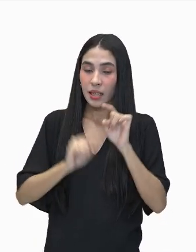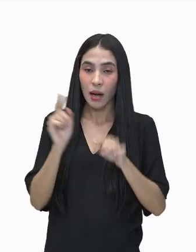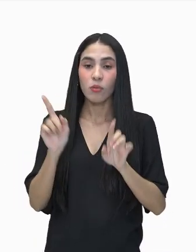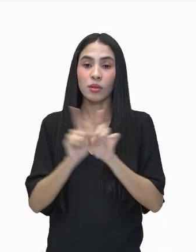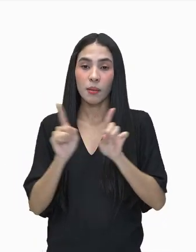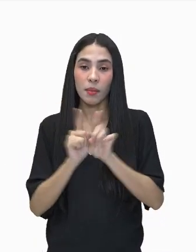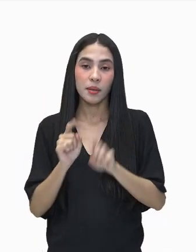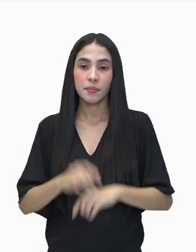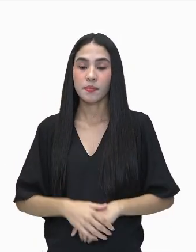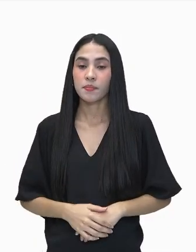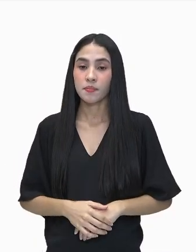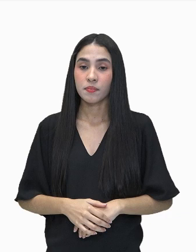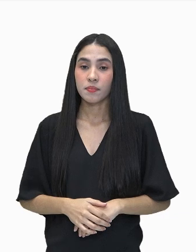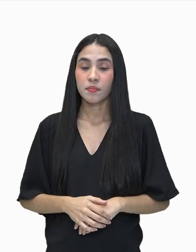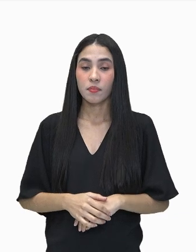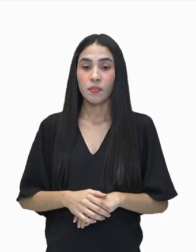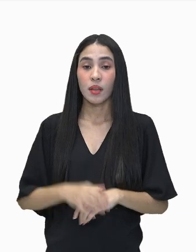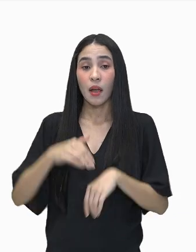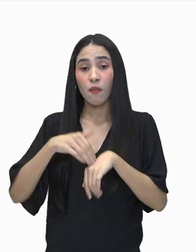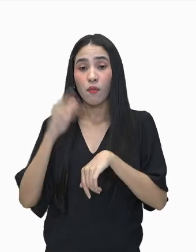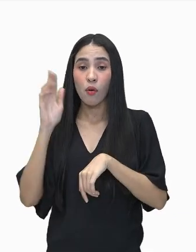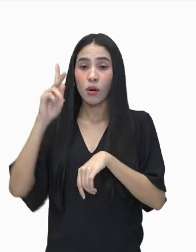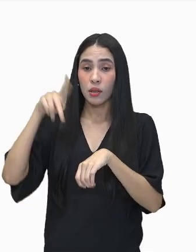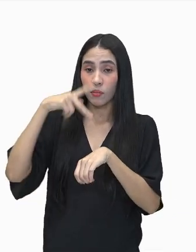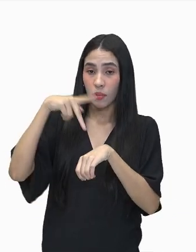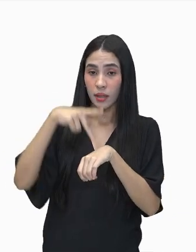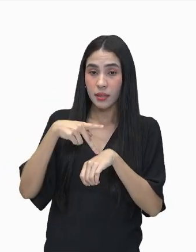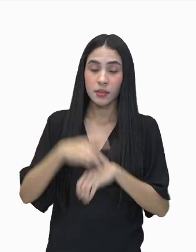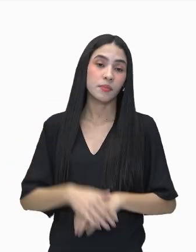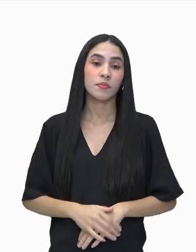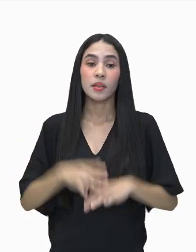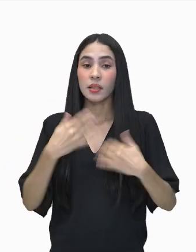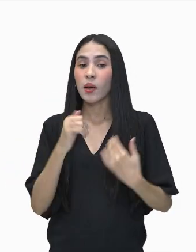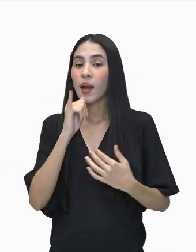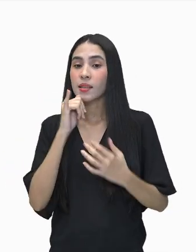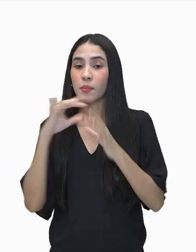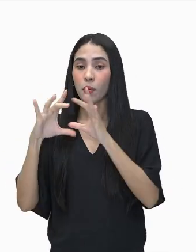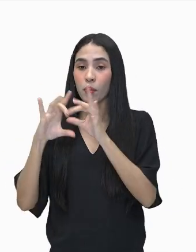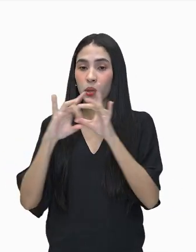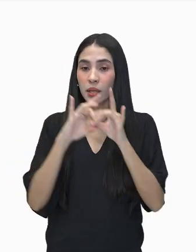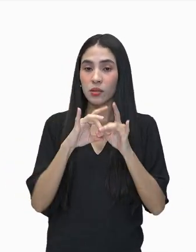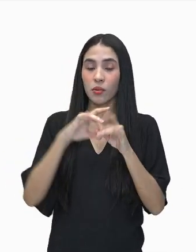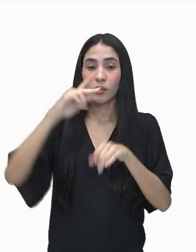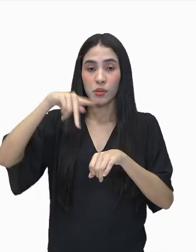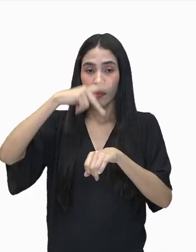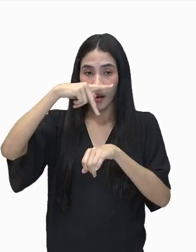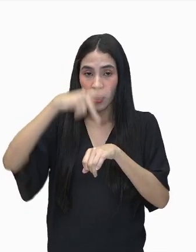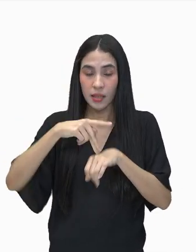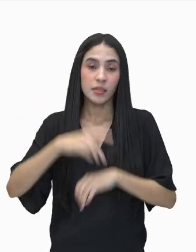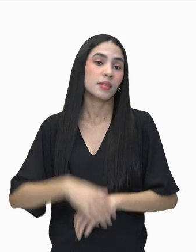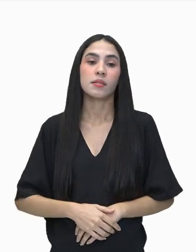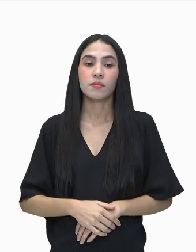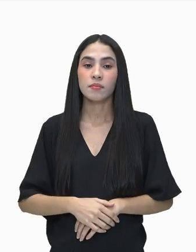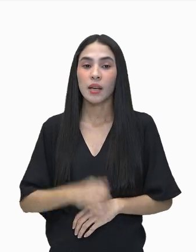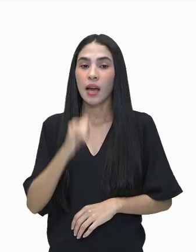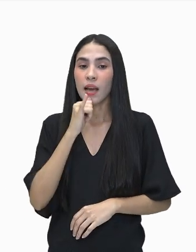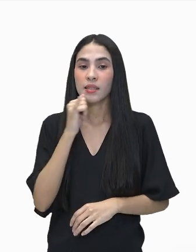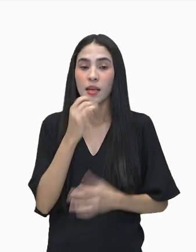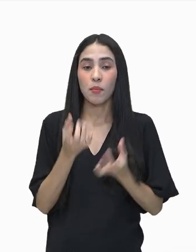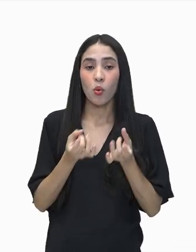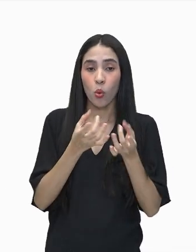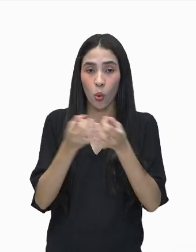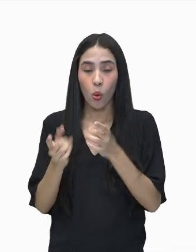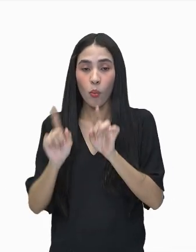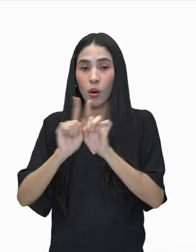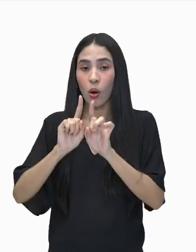que estão fora do país. Então, conexões internacionais, tanto para importação como para